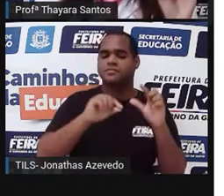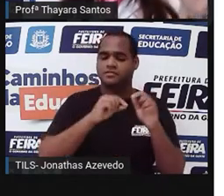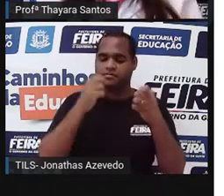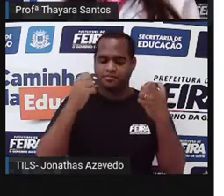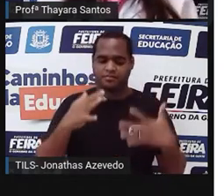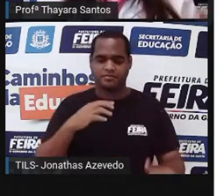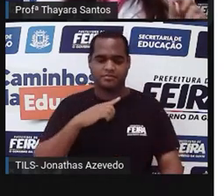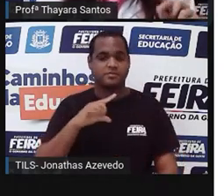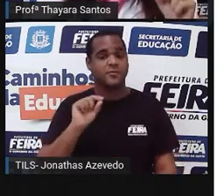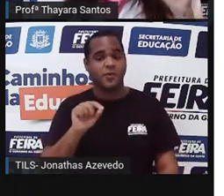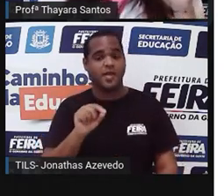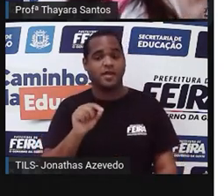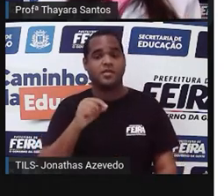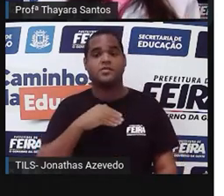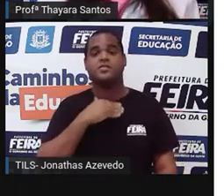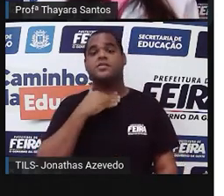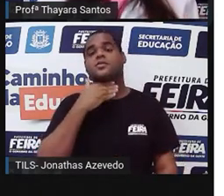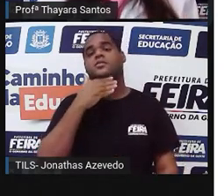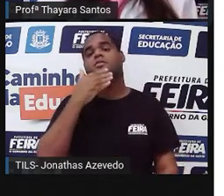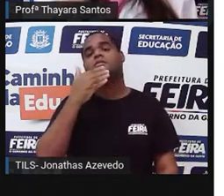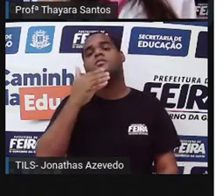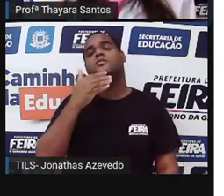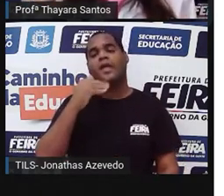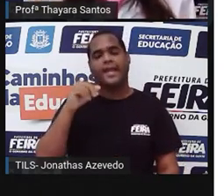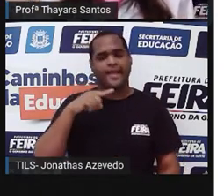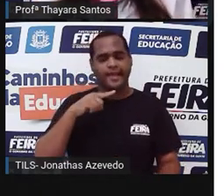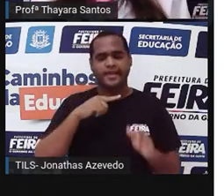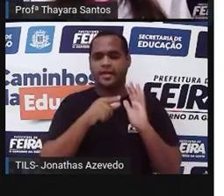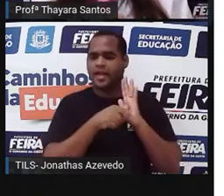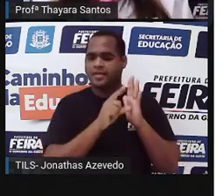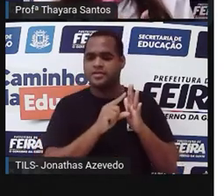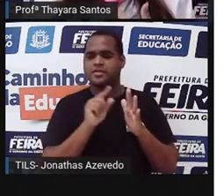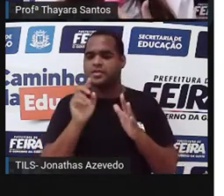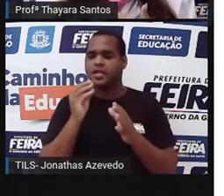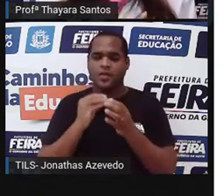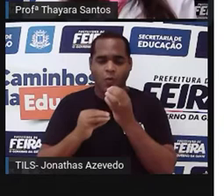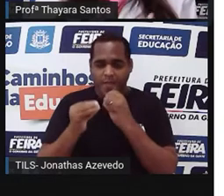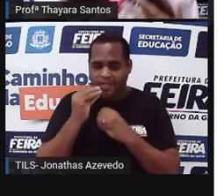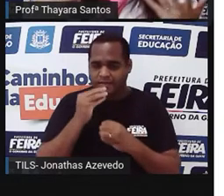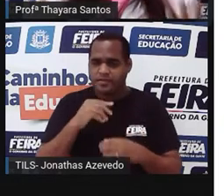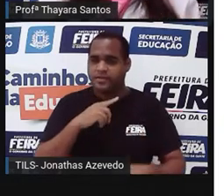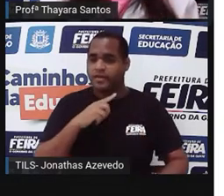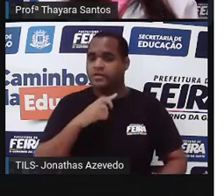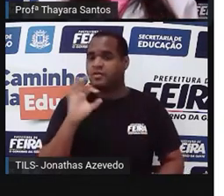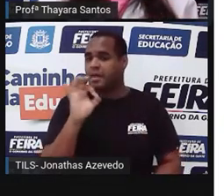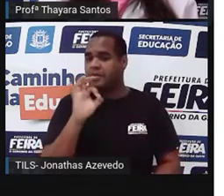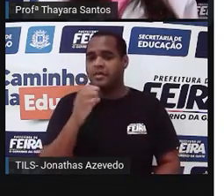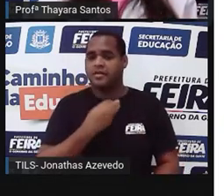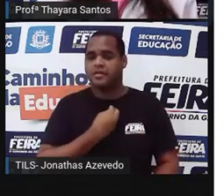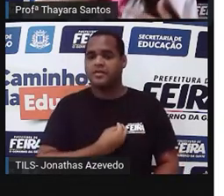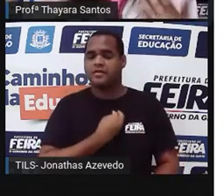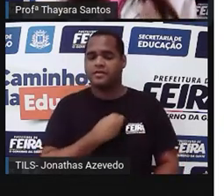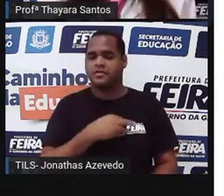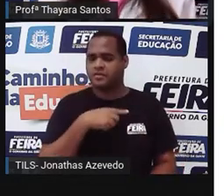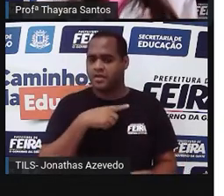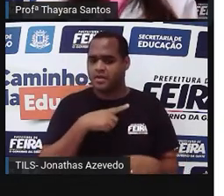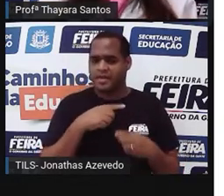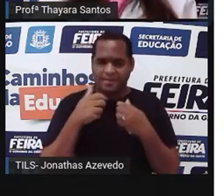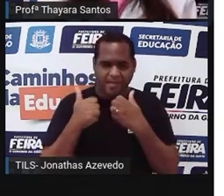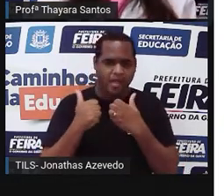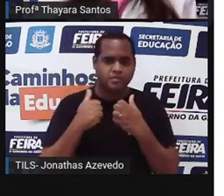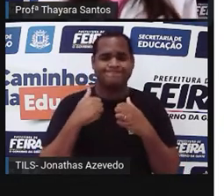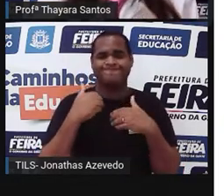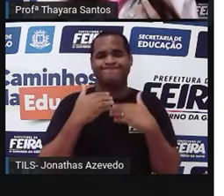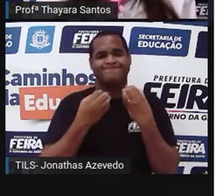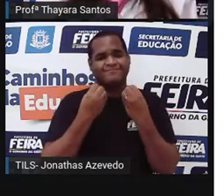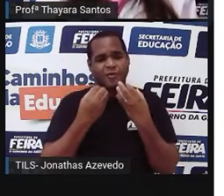foi porque aquelas girafas de pescoço curto que existiam antes, por elas não comerem, elas não conseguiram sobreviver, elas acabaram morrendo